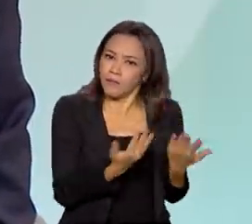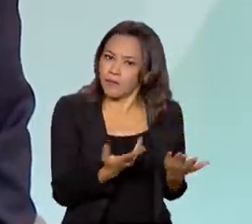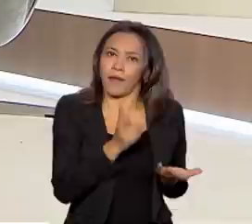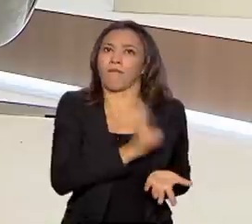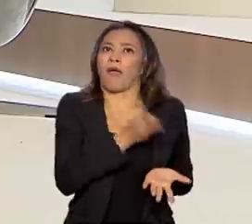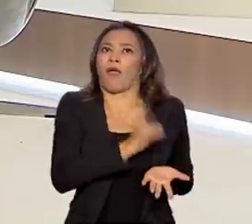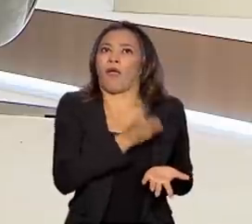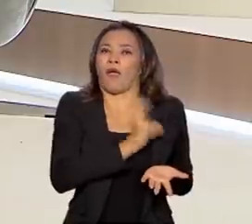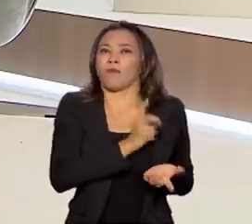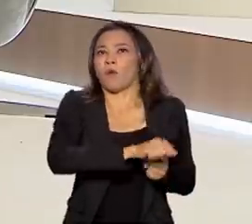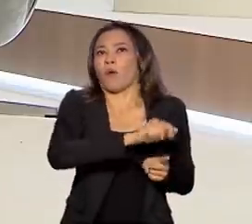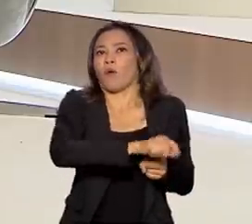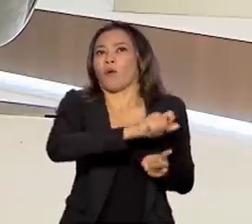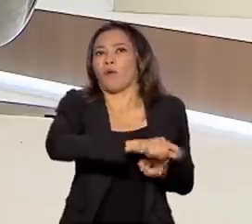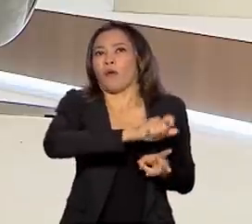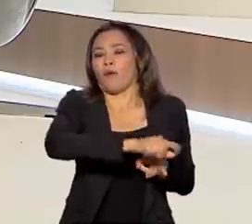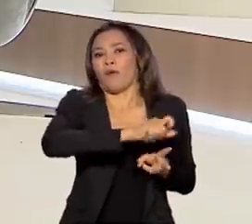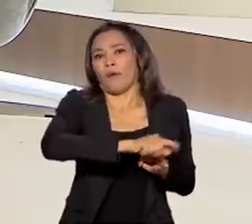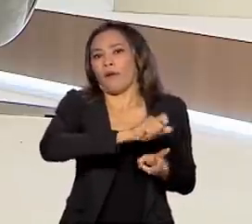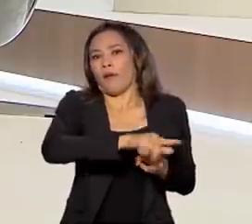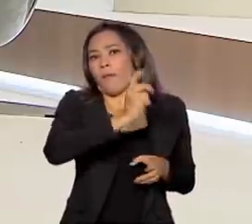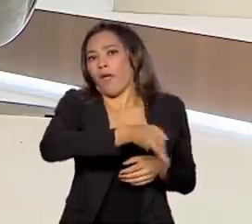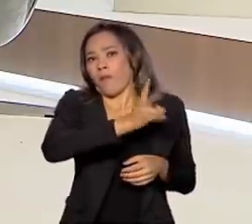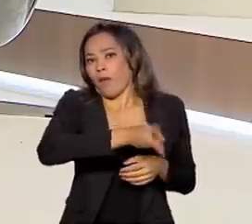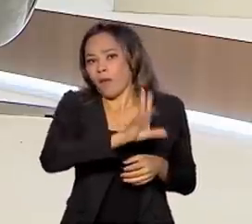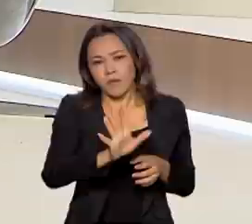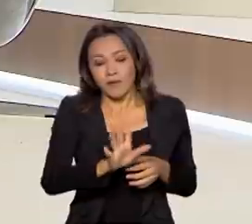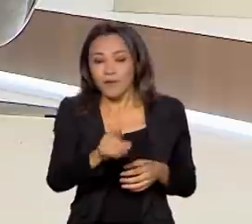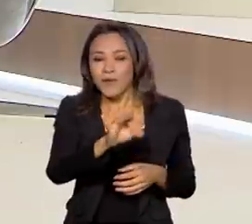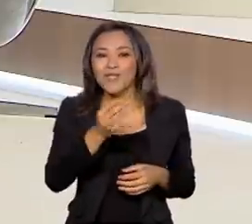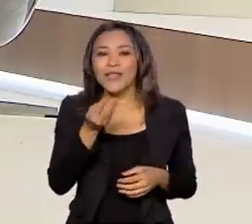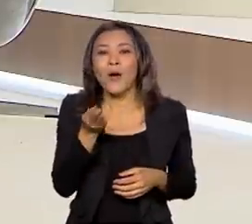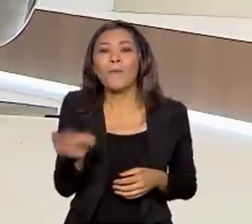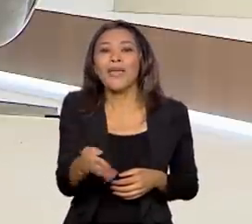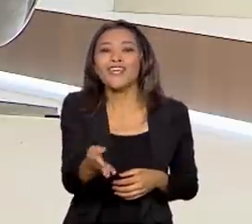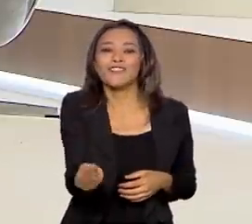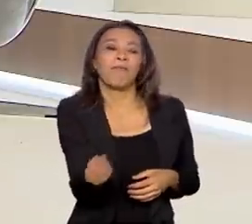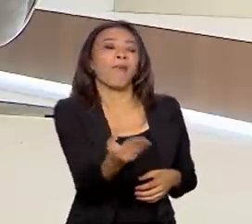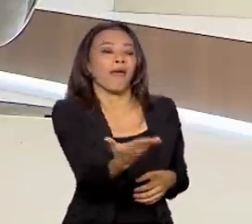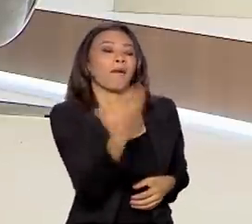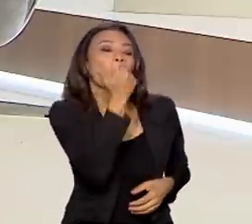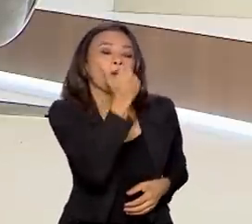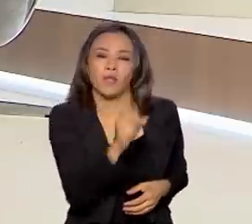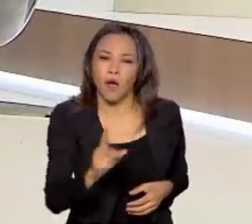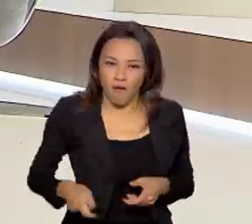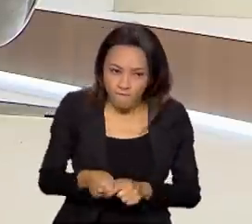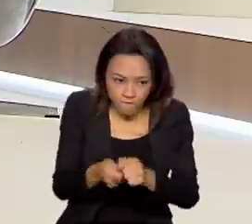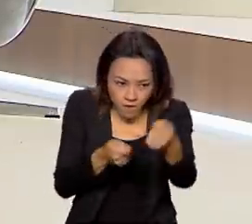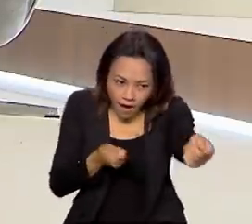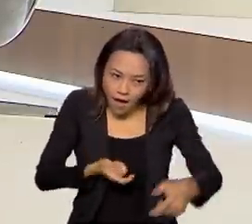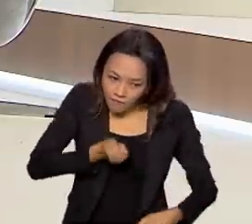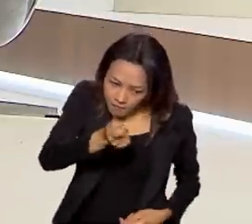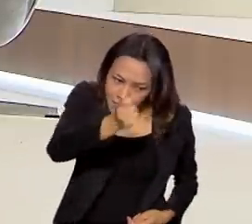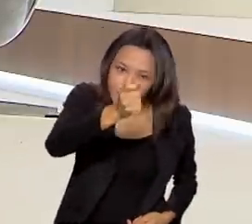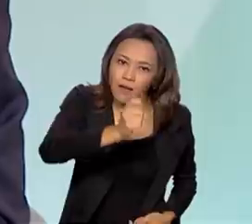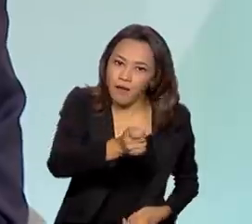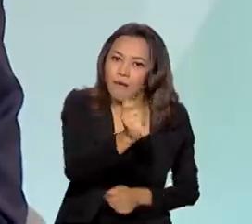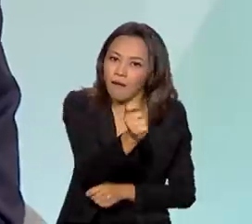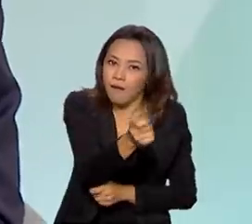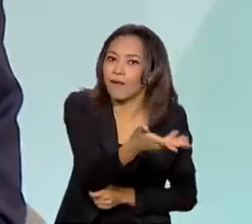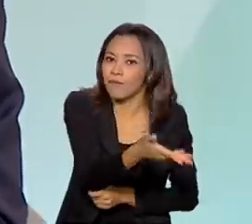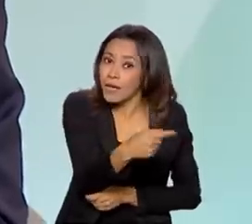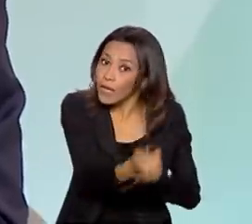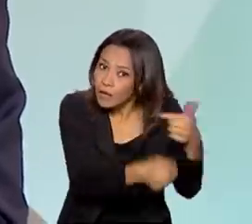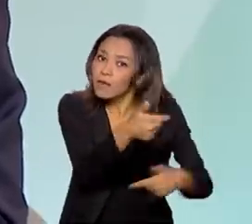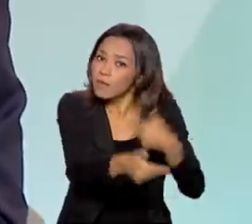para sempre. nós não podemos imaginar. Não é só dar o peixe, é dar a vara de pescar. Melhore a condição atual dela para que